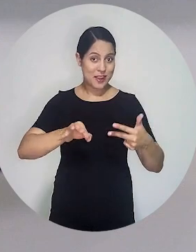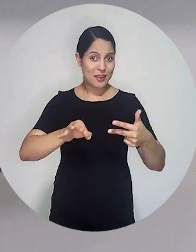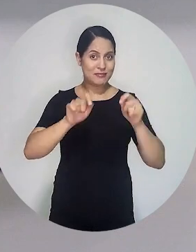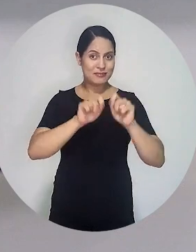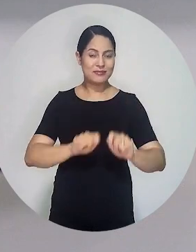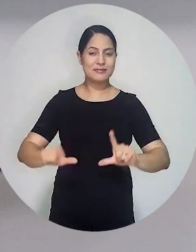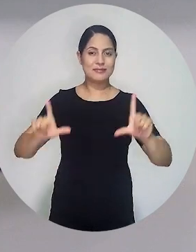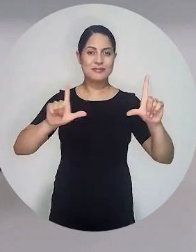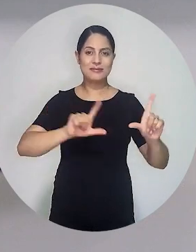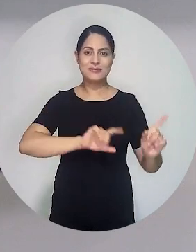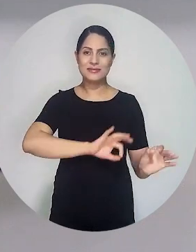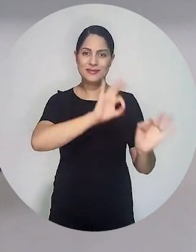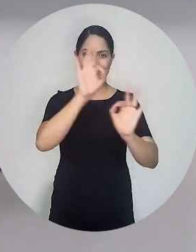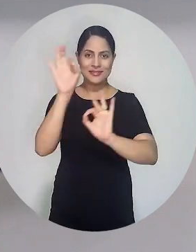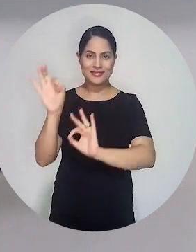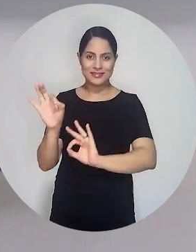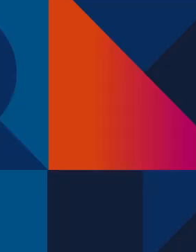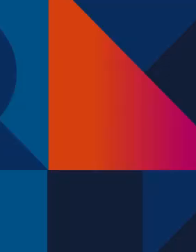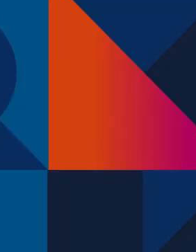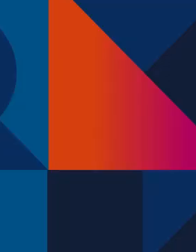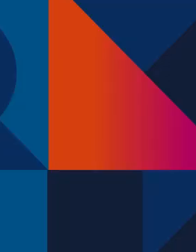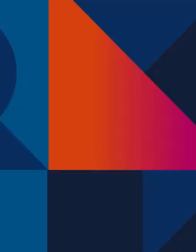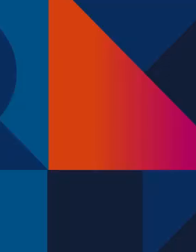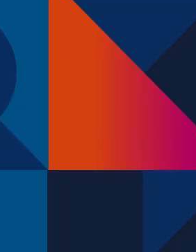também do Judiciário. Já estamos no ar.